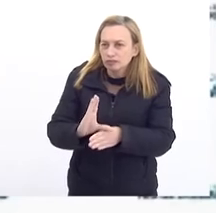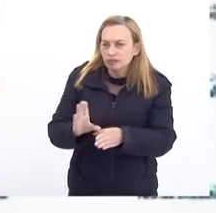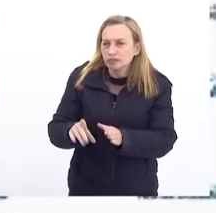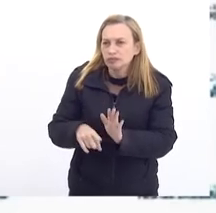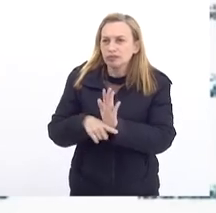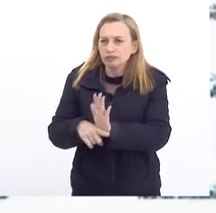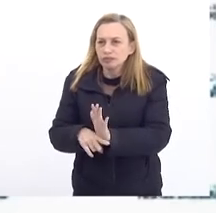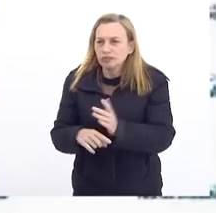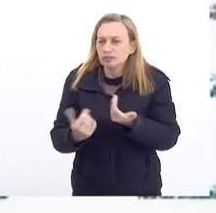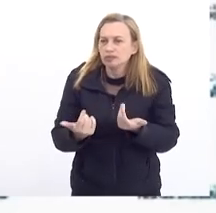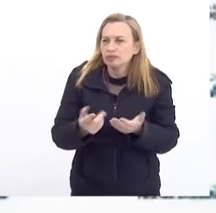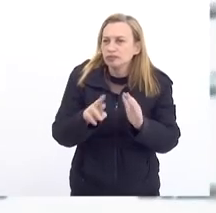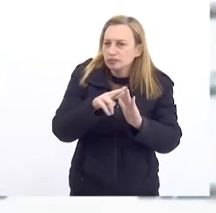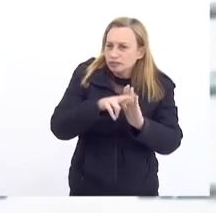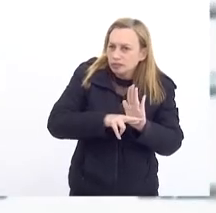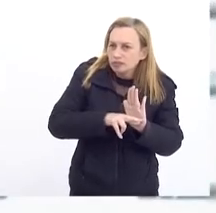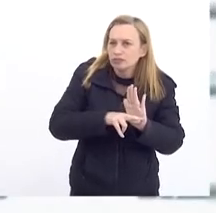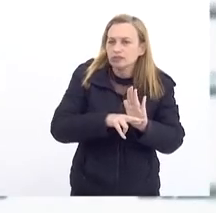Via de Regra